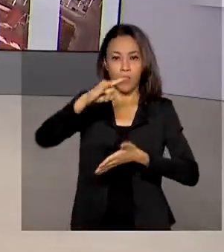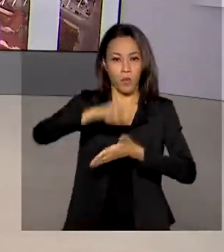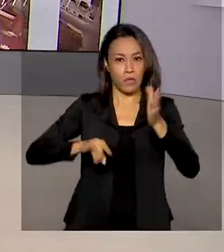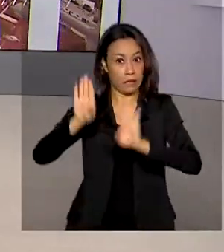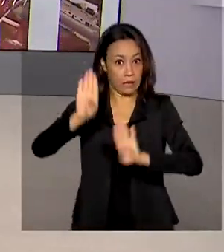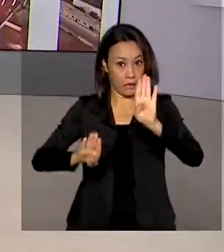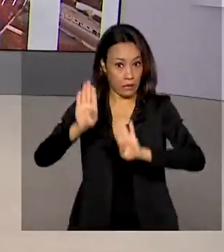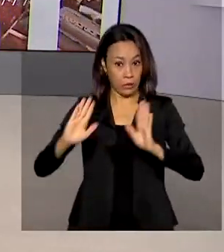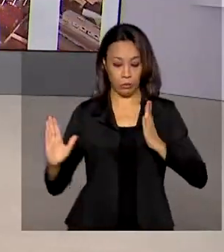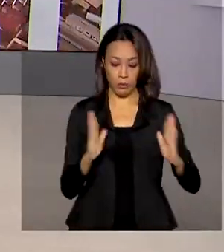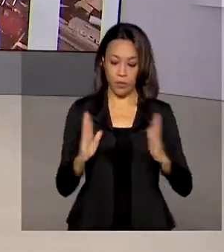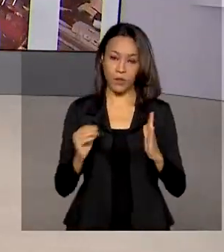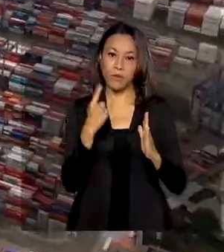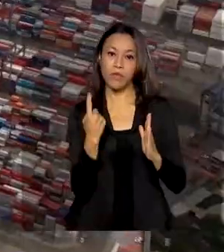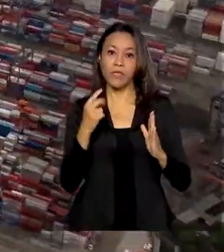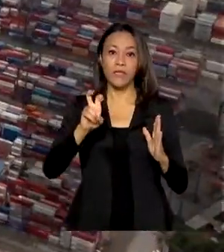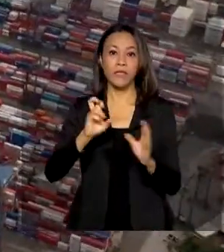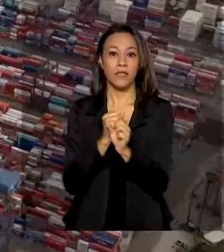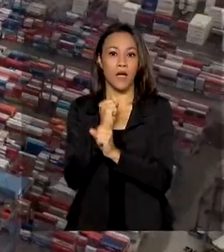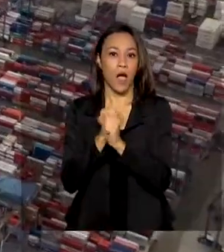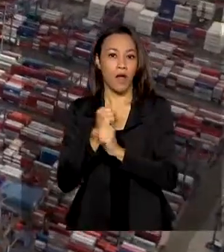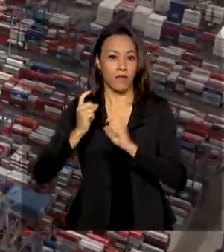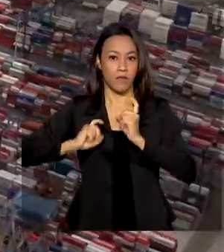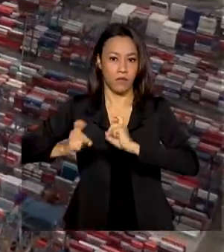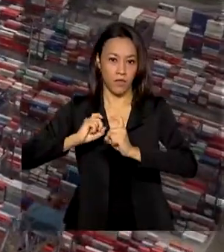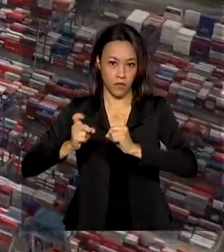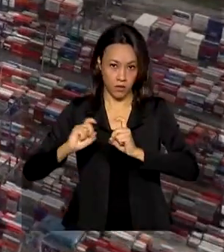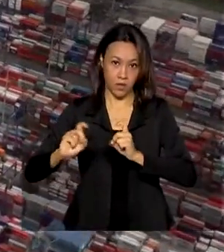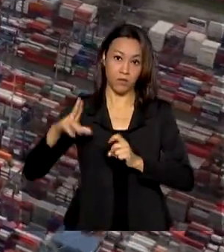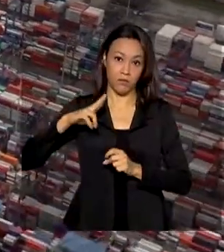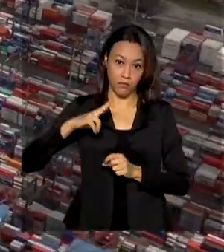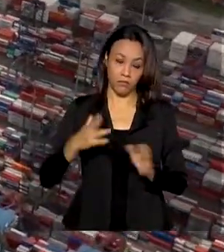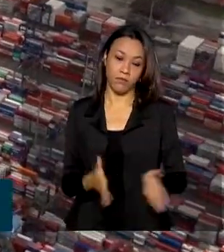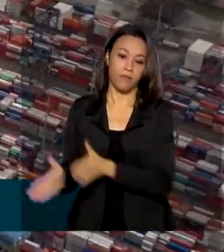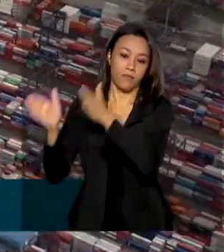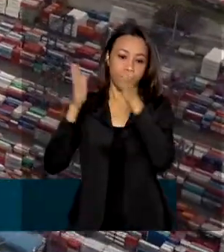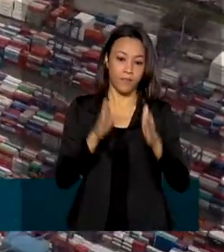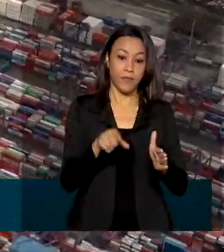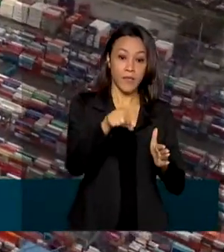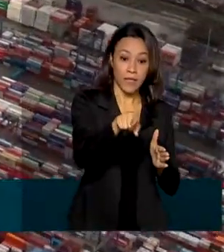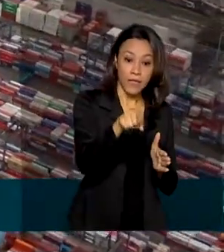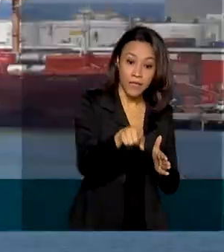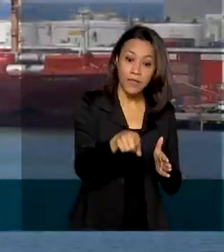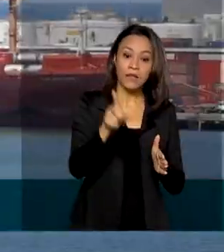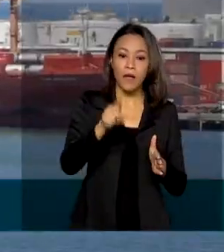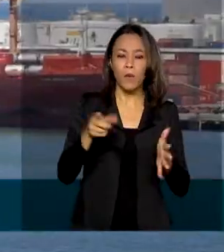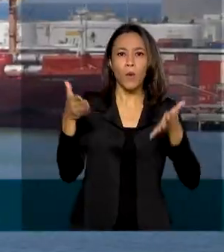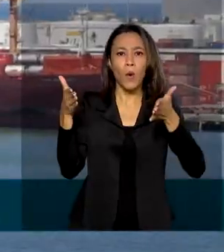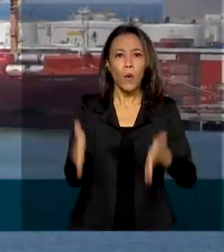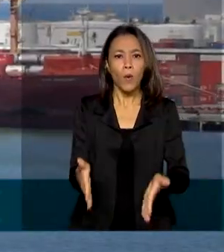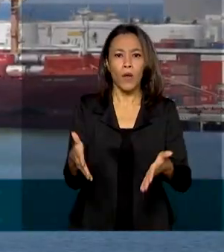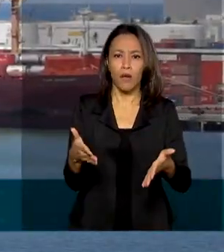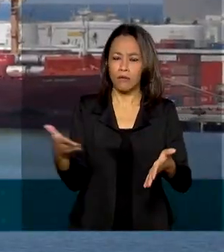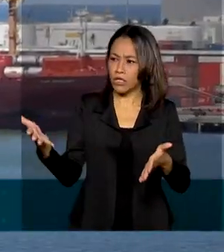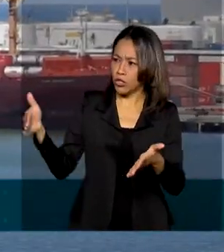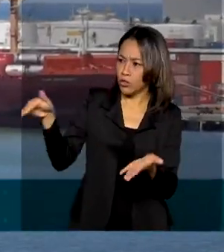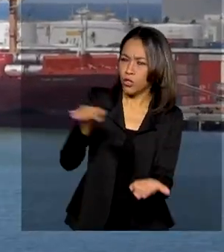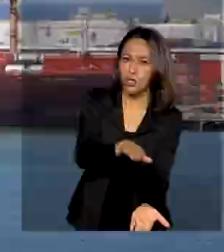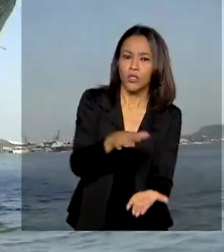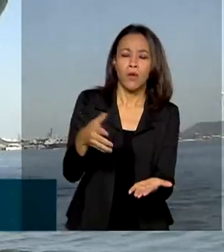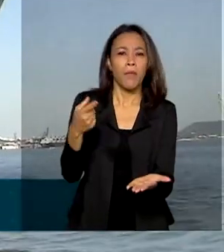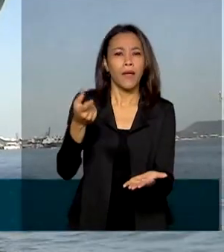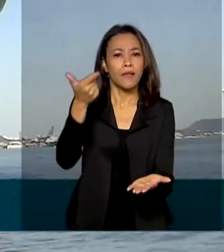15 anos. Os portos são importantes vias de escoamento das exportações brasileiras. Para que eles recebam